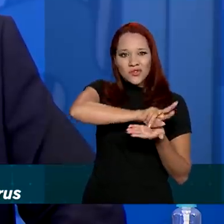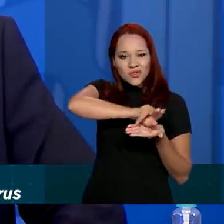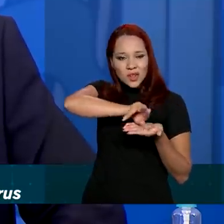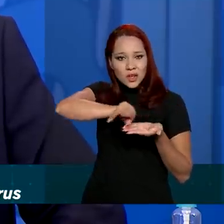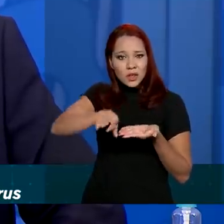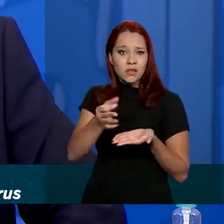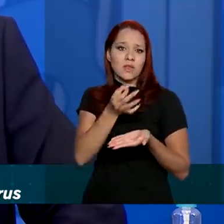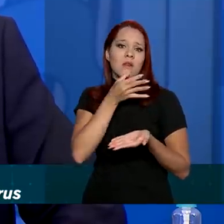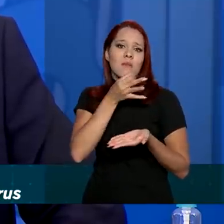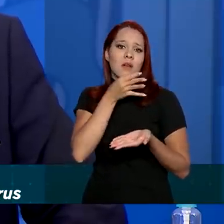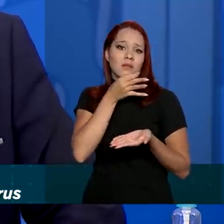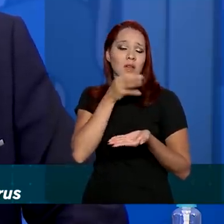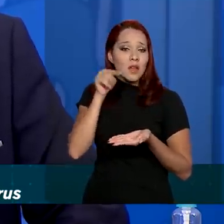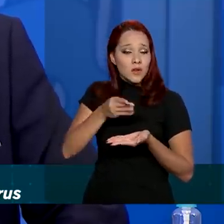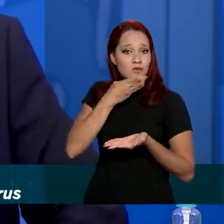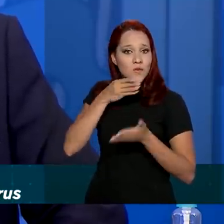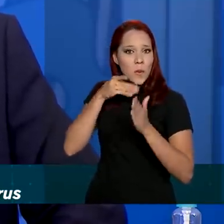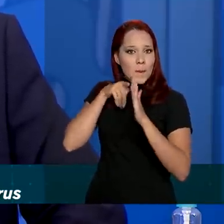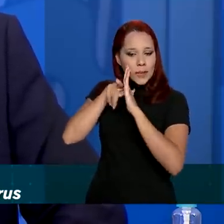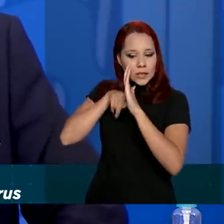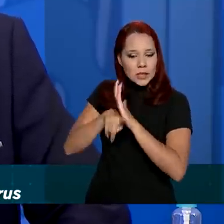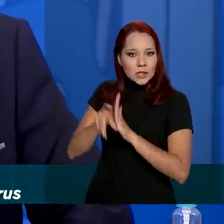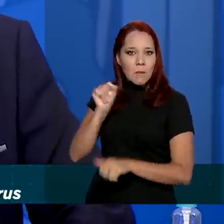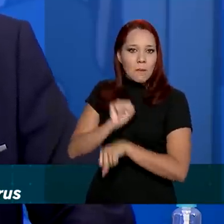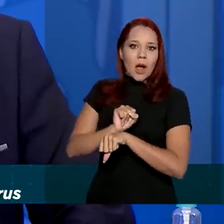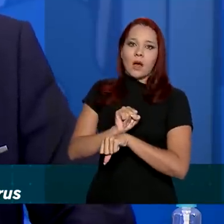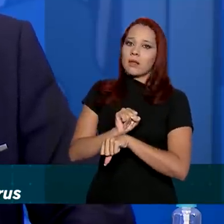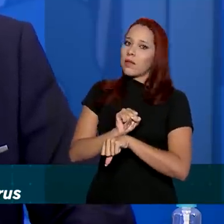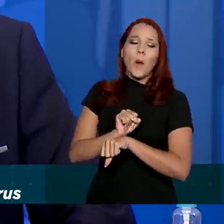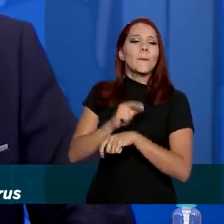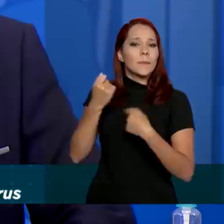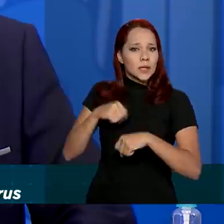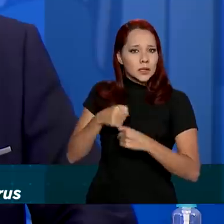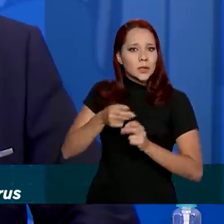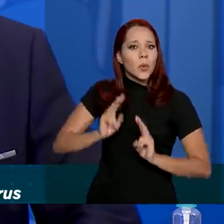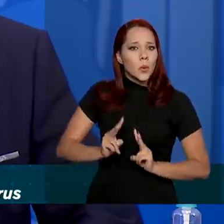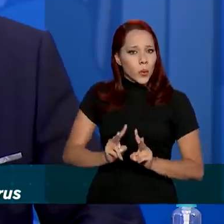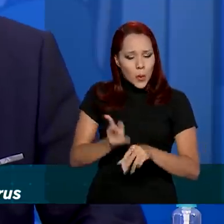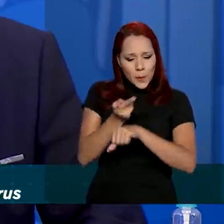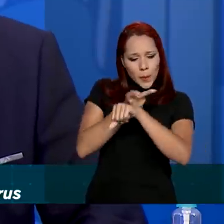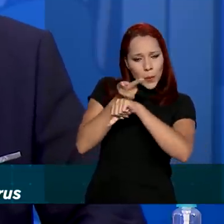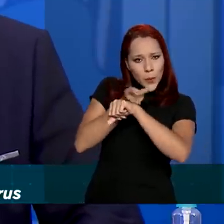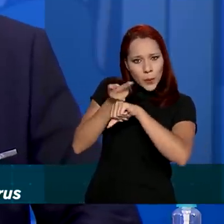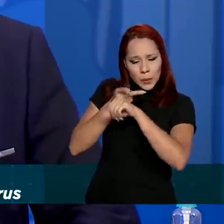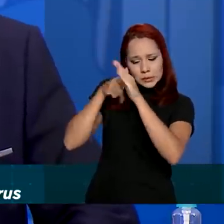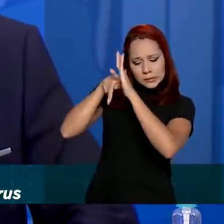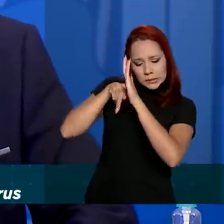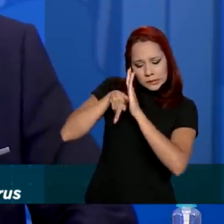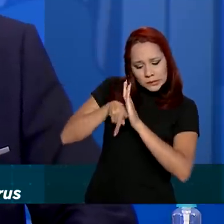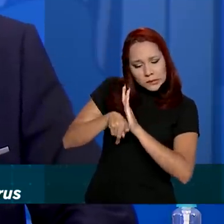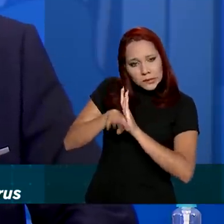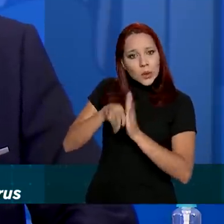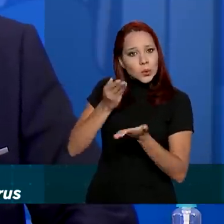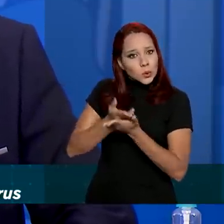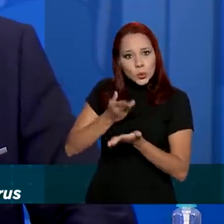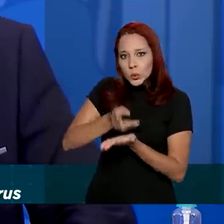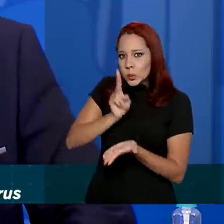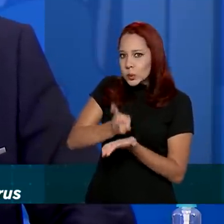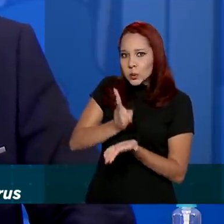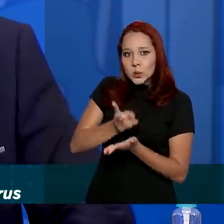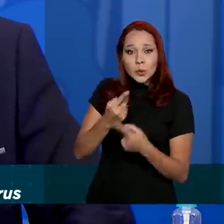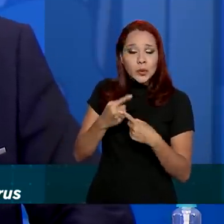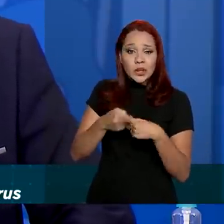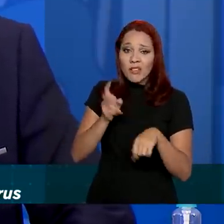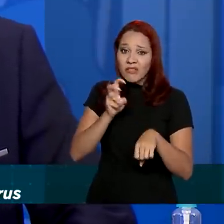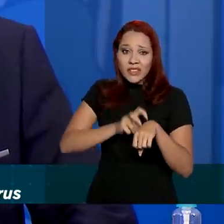outra coisa, esse tipo de pesquisa não pode parar, ele tem que continuar essa busca, é um estudo que continua, porque o vírus,